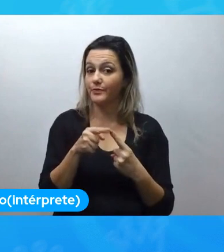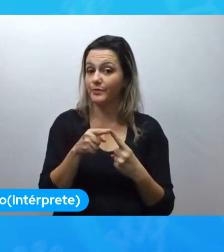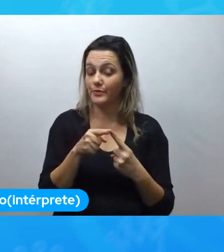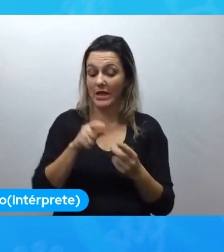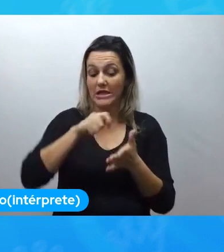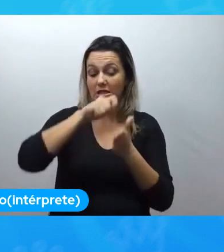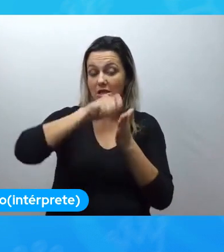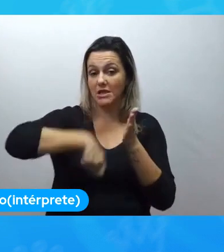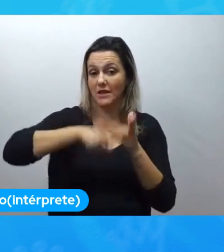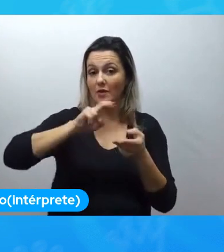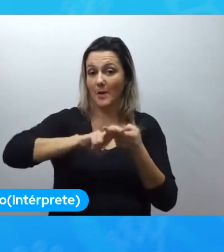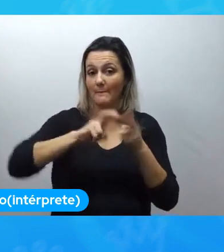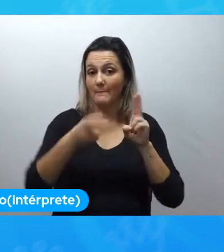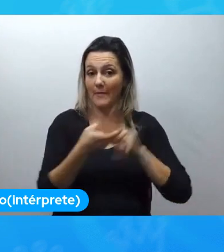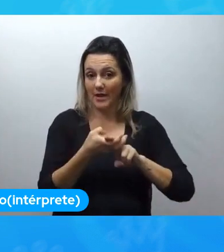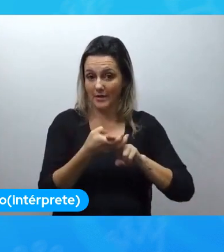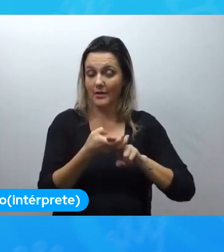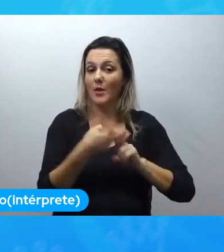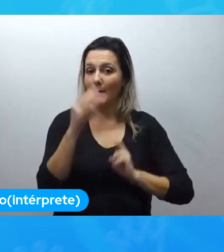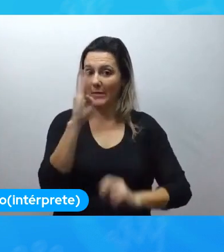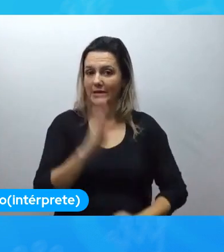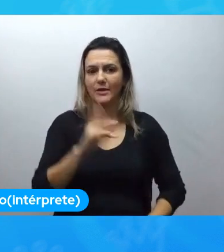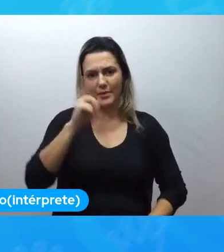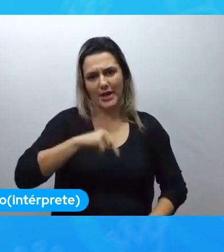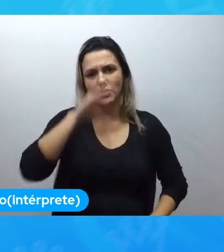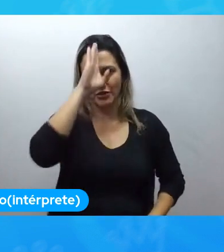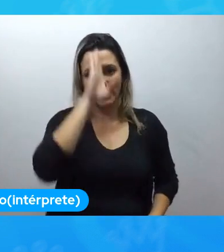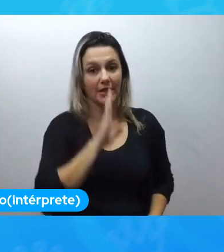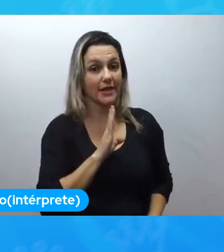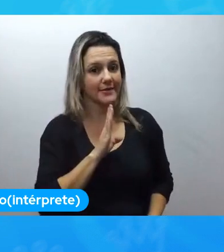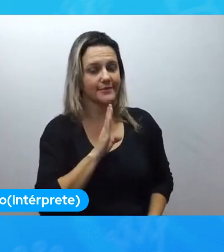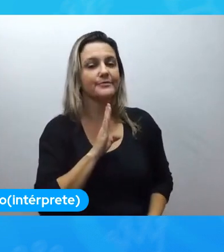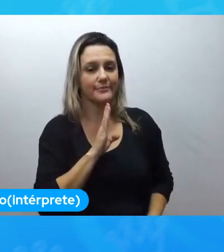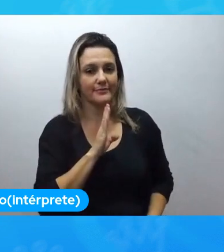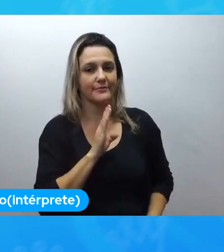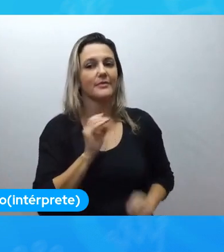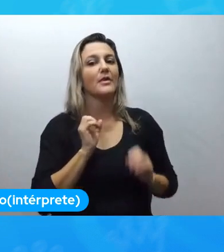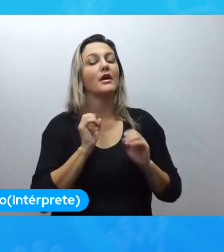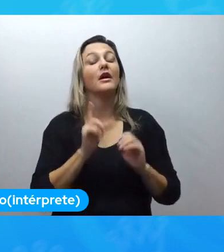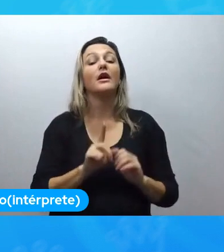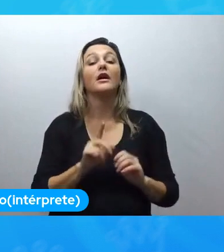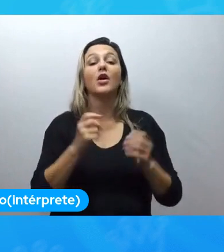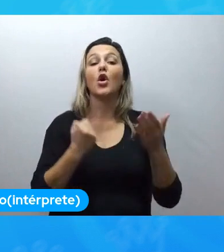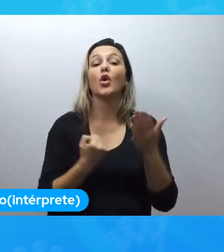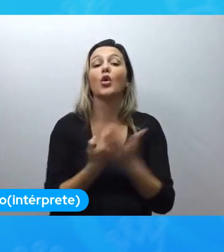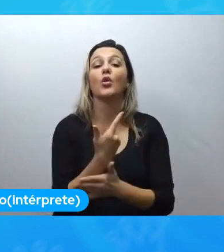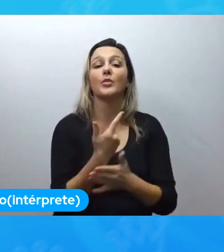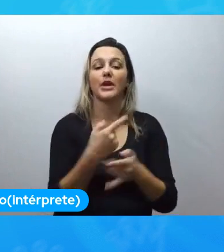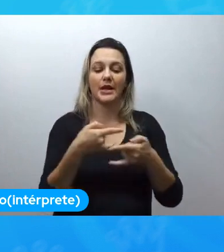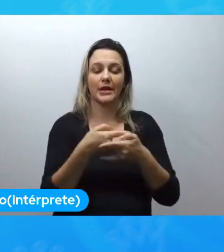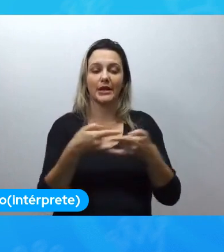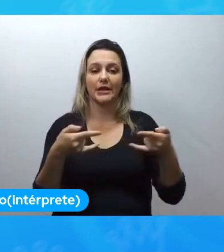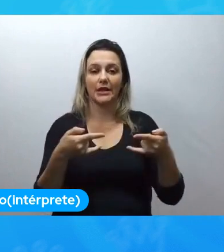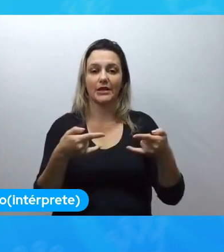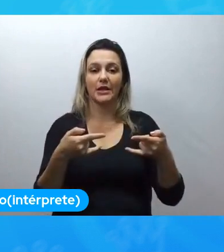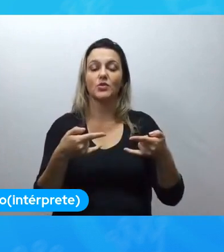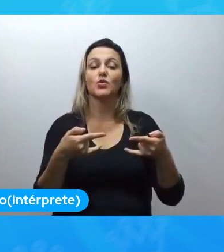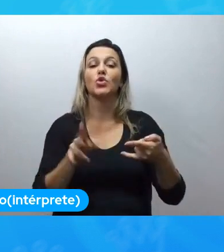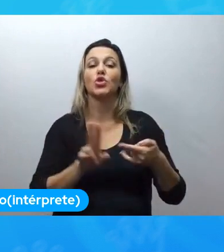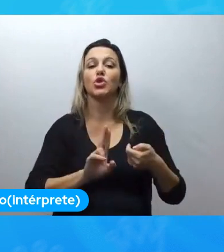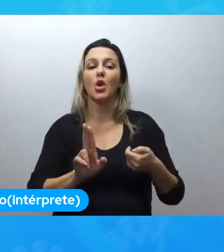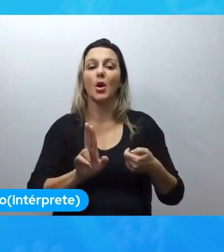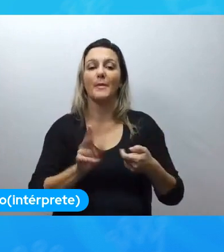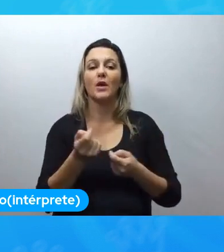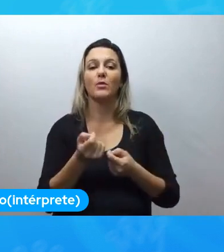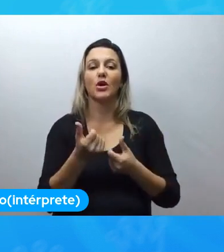inscrever na Python Brasil, que é gratuito, porém, comprar o ingresso que se chama doação e